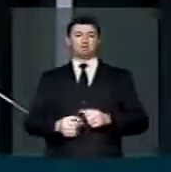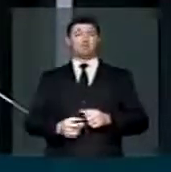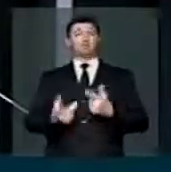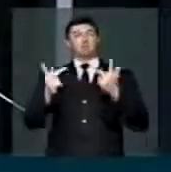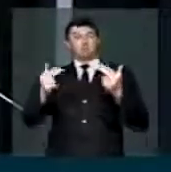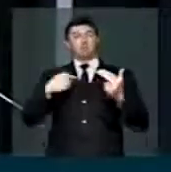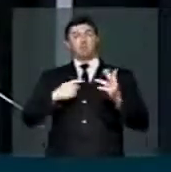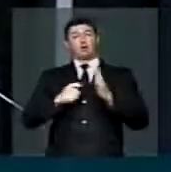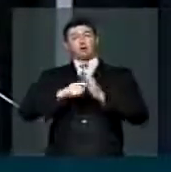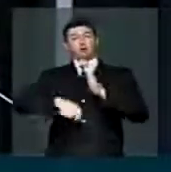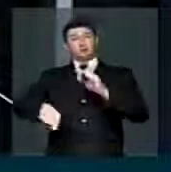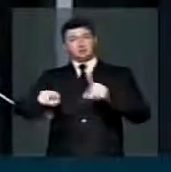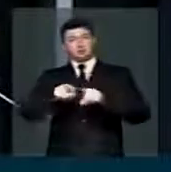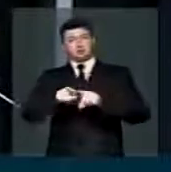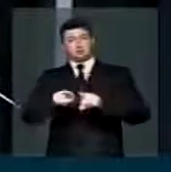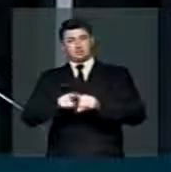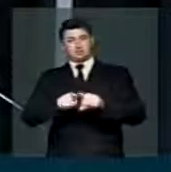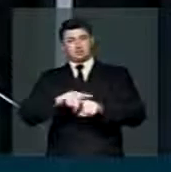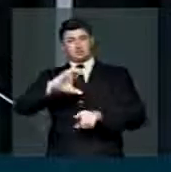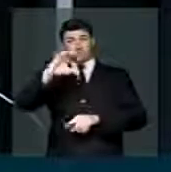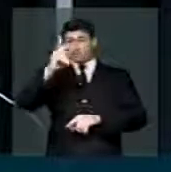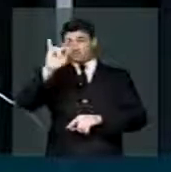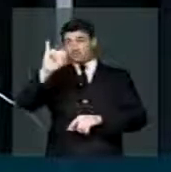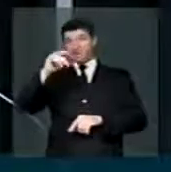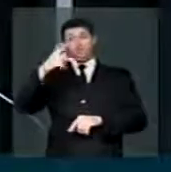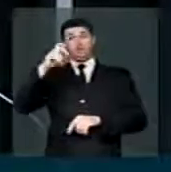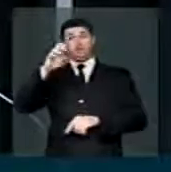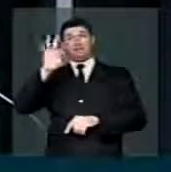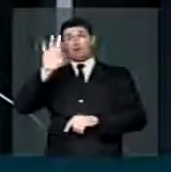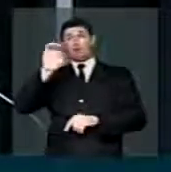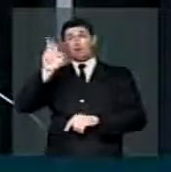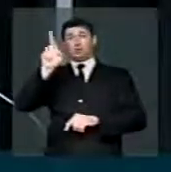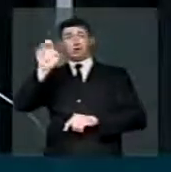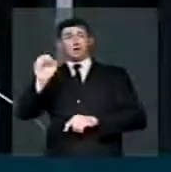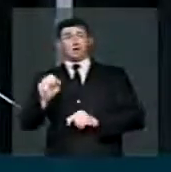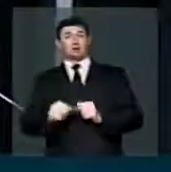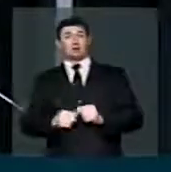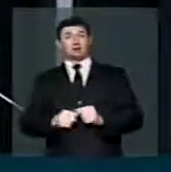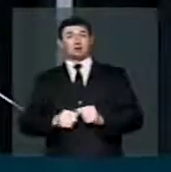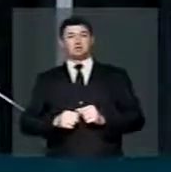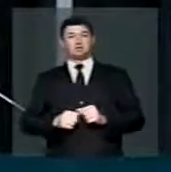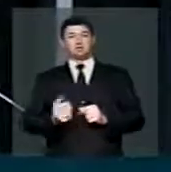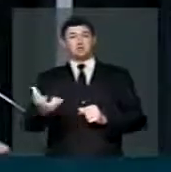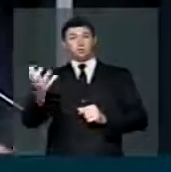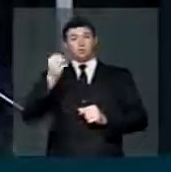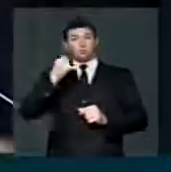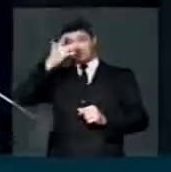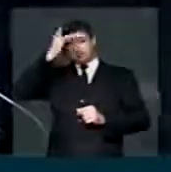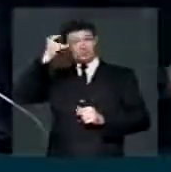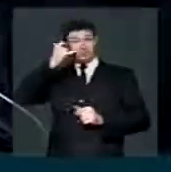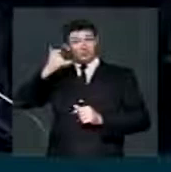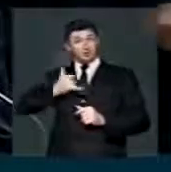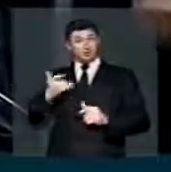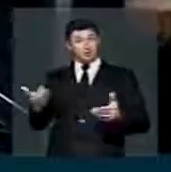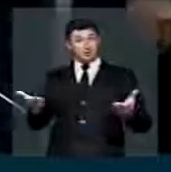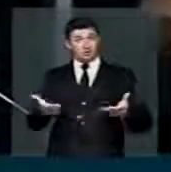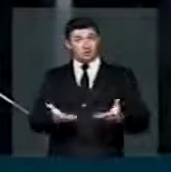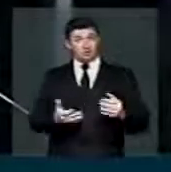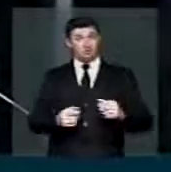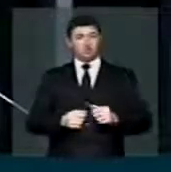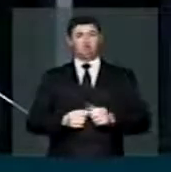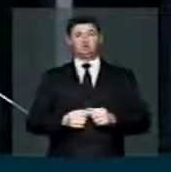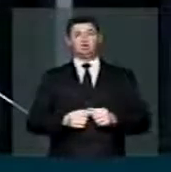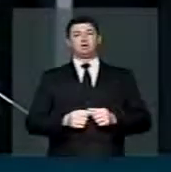assinei, presidente Amauri, a CPI da Petrobras. E acabo de receber um telefonema aqui, de